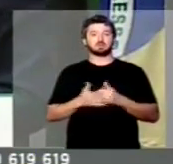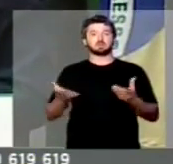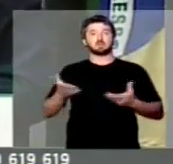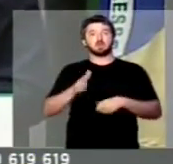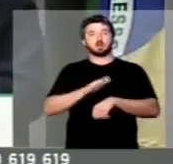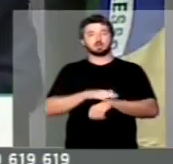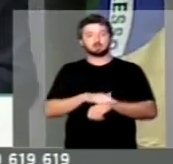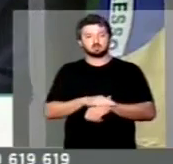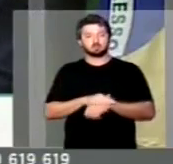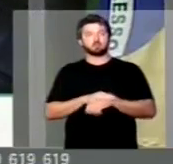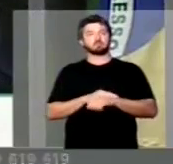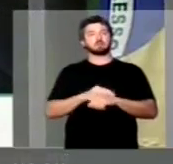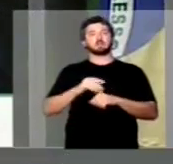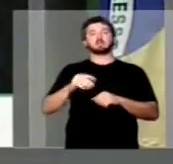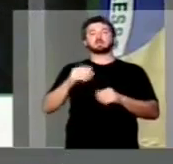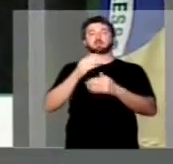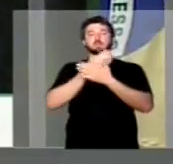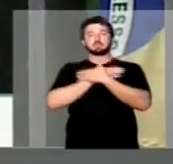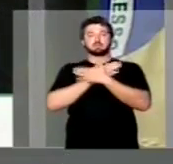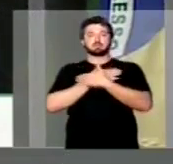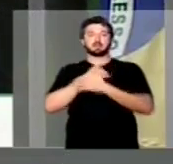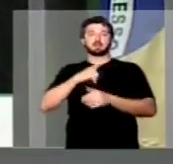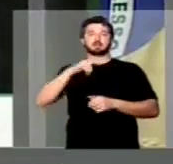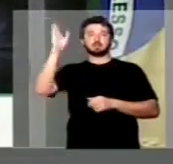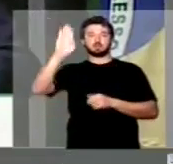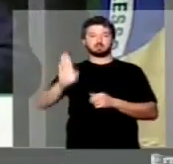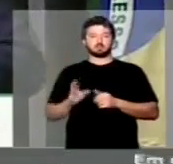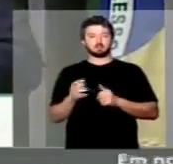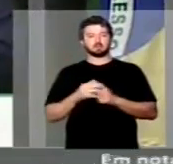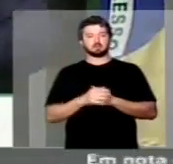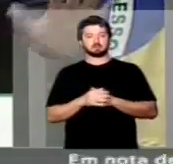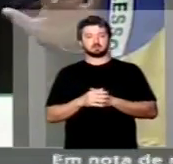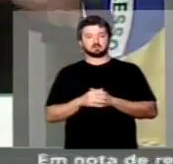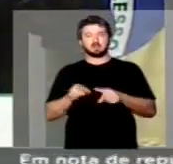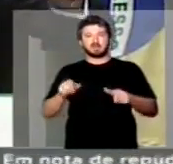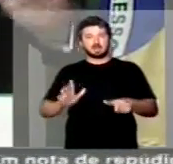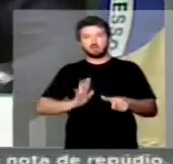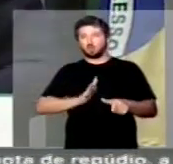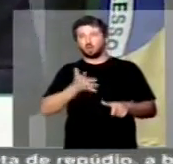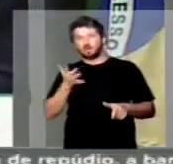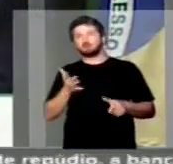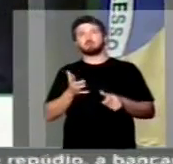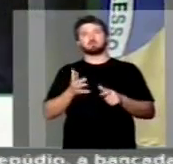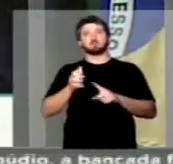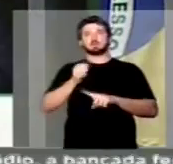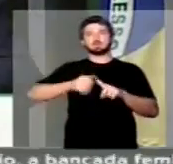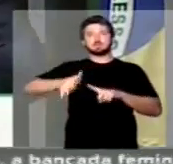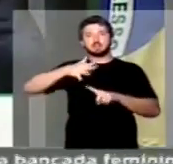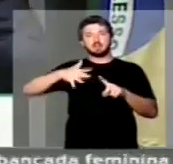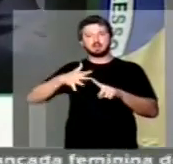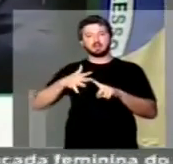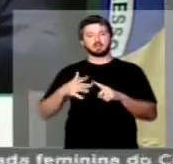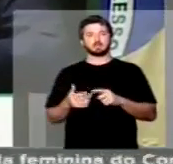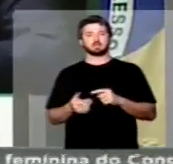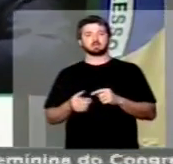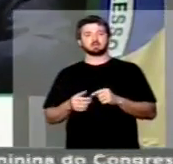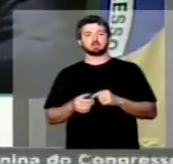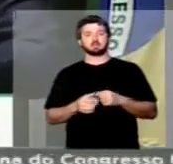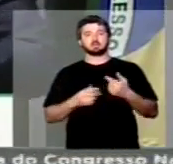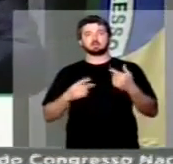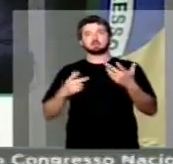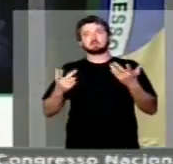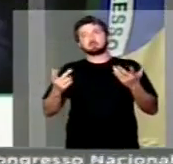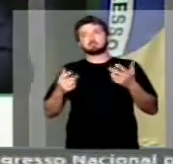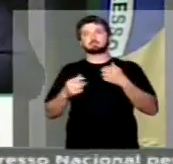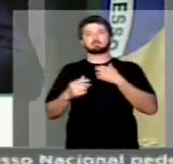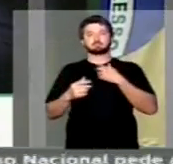momento, sem emprego no nosso país. Essa tragédia social que atinge de